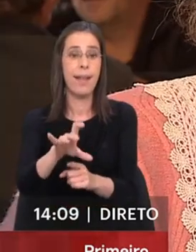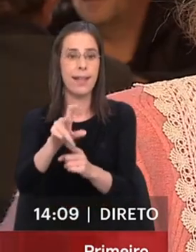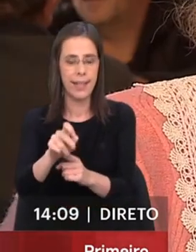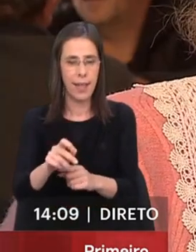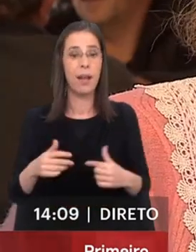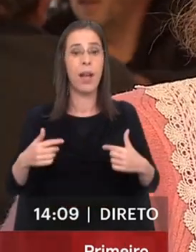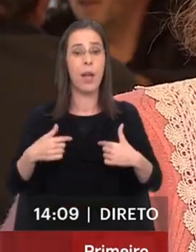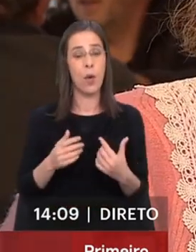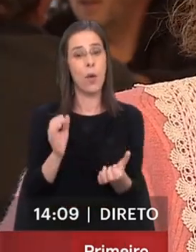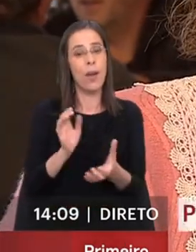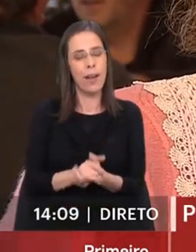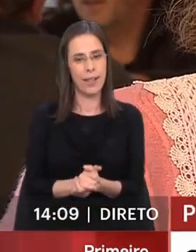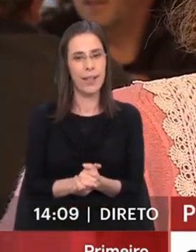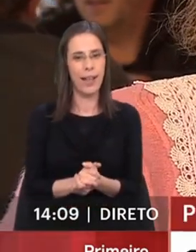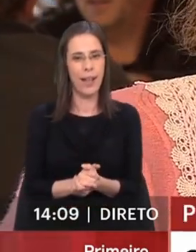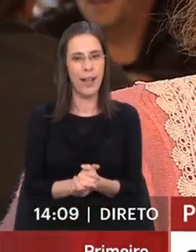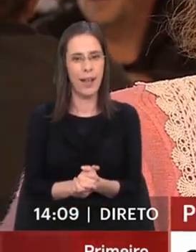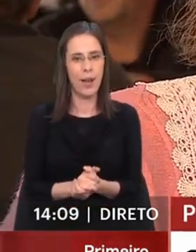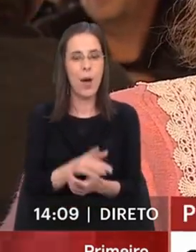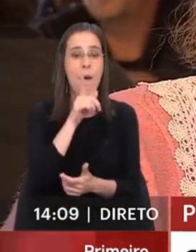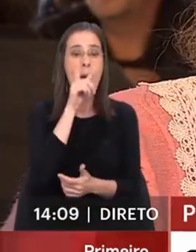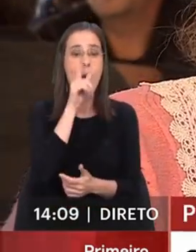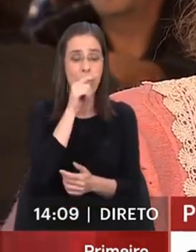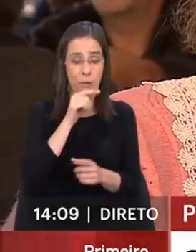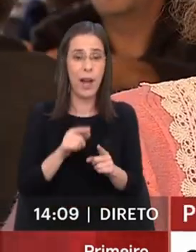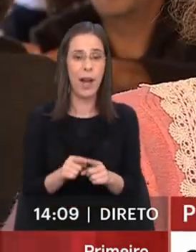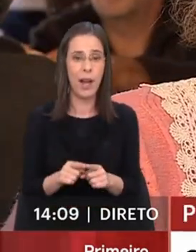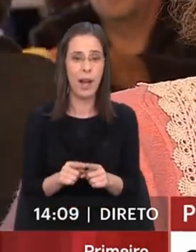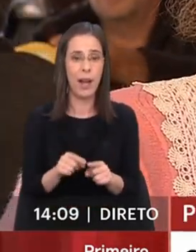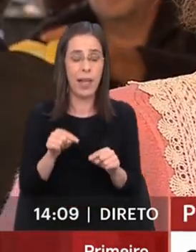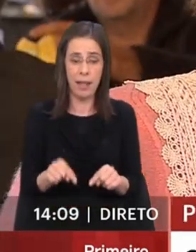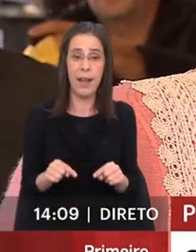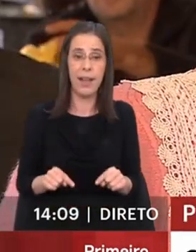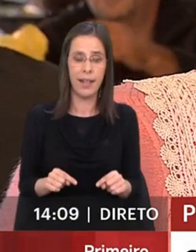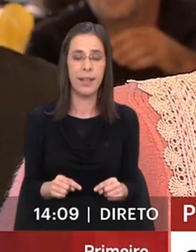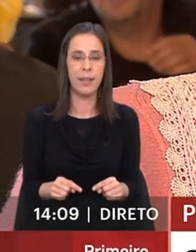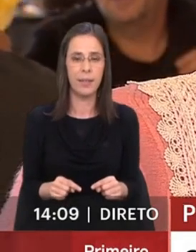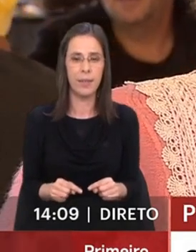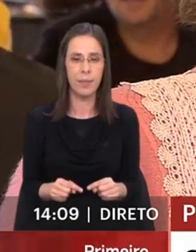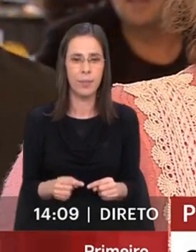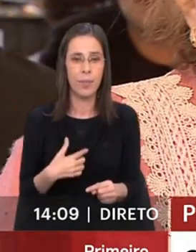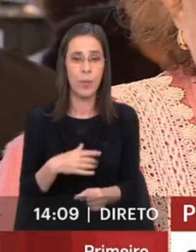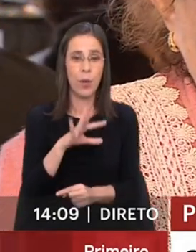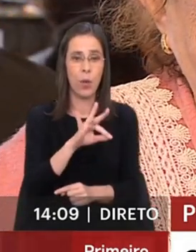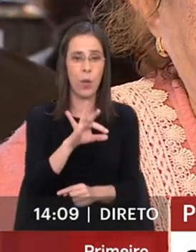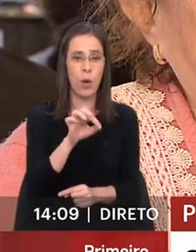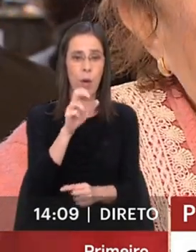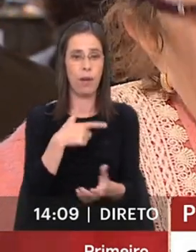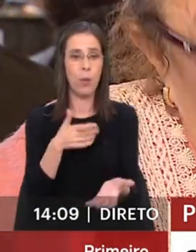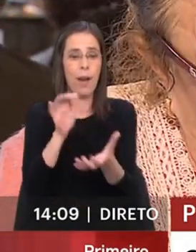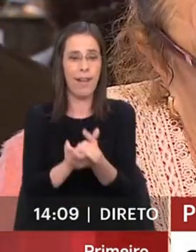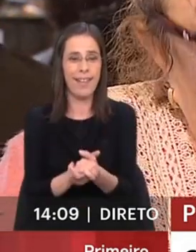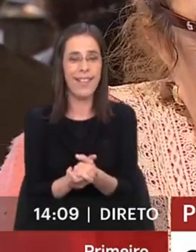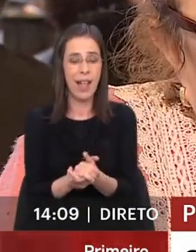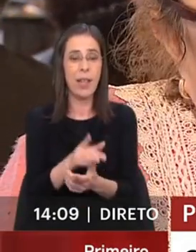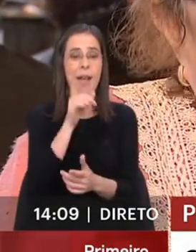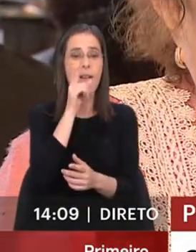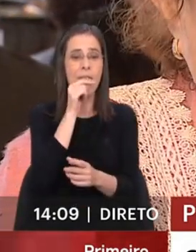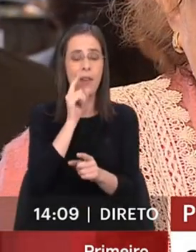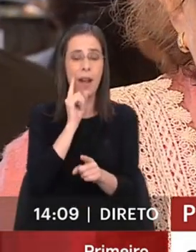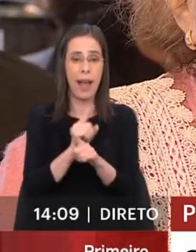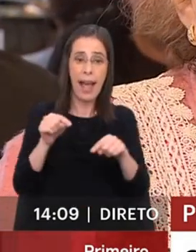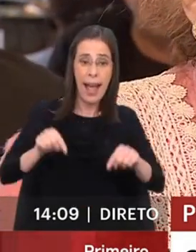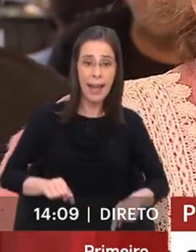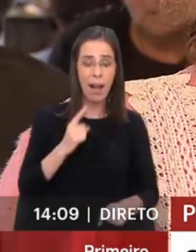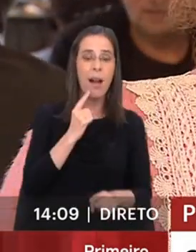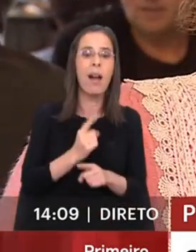Quando eu casei, os frangos que vieram já foi daqui. Vou fazer 48 anos de casar e os frangos já foram